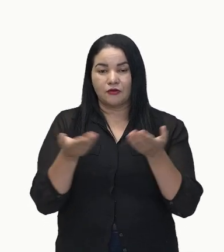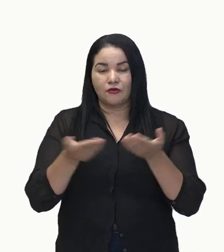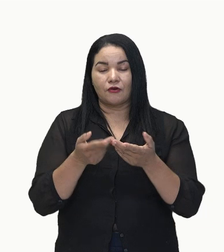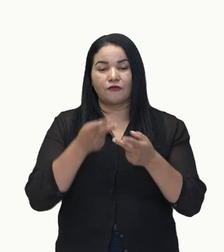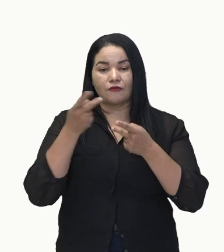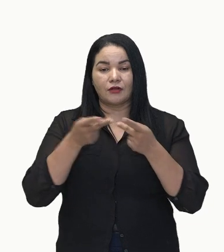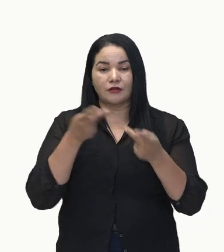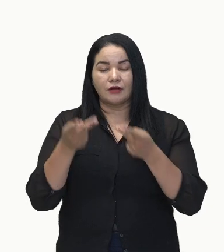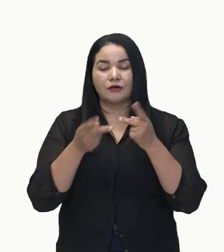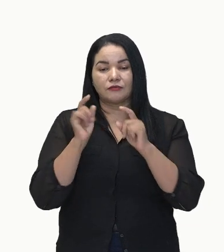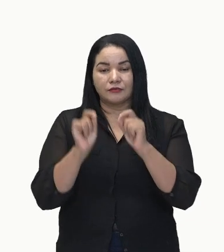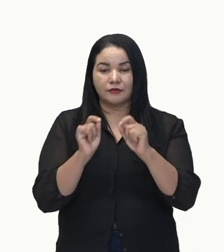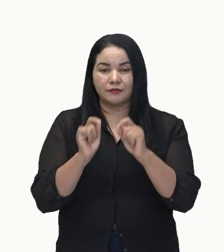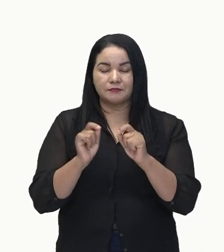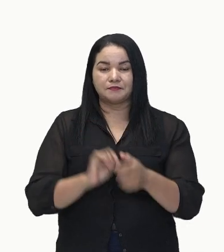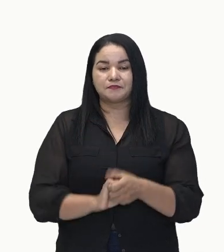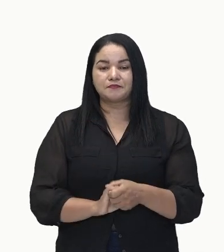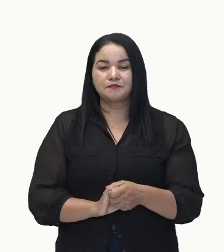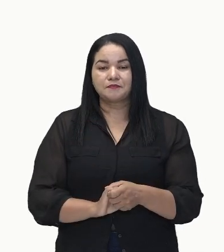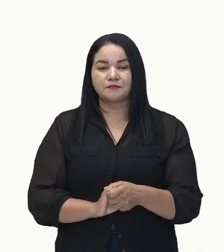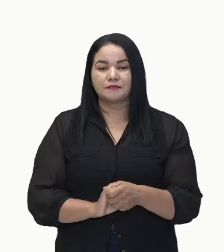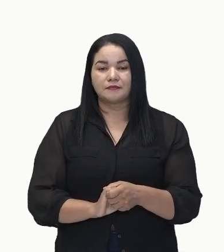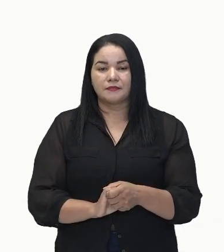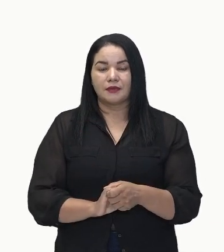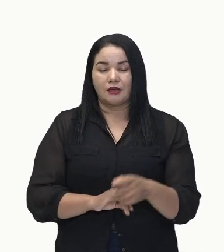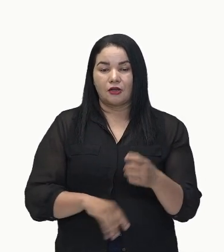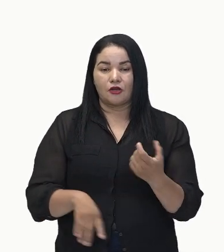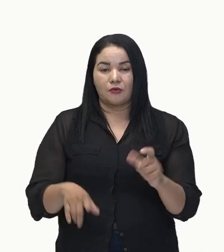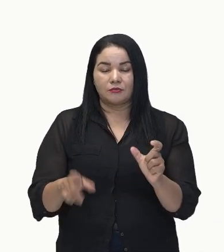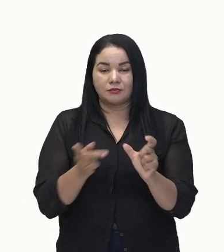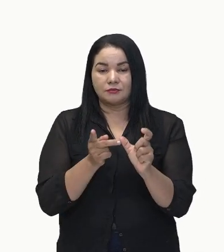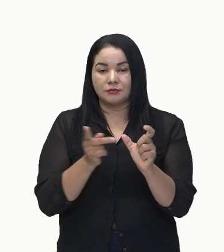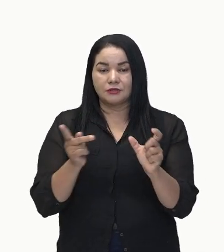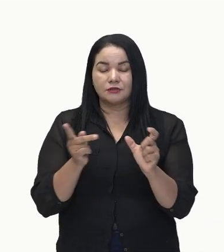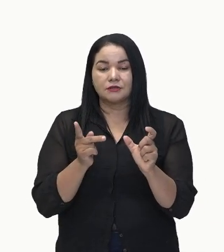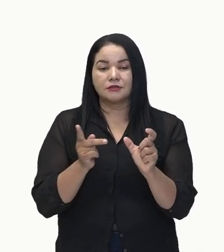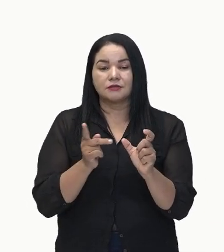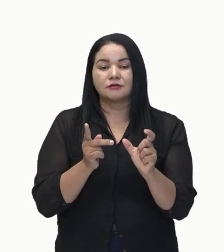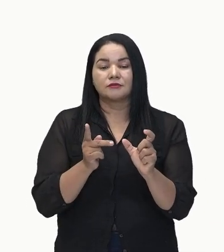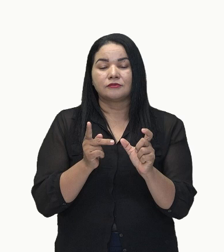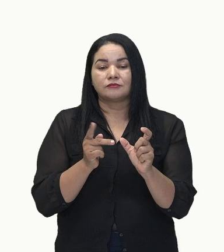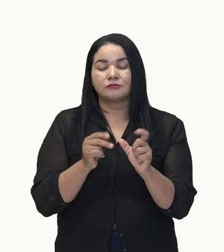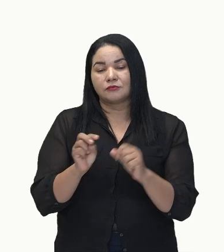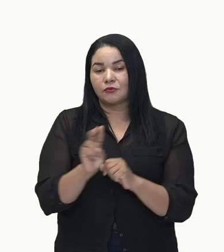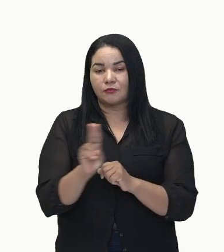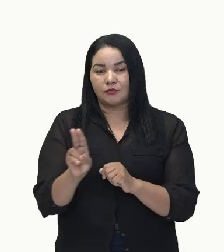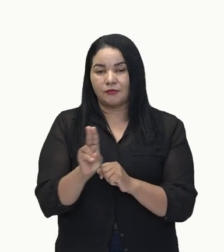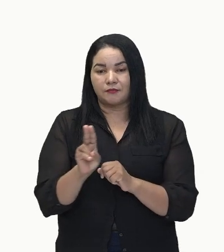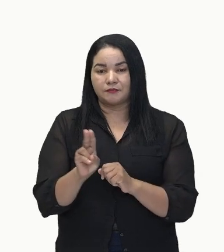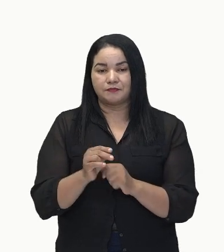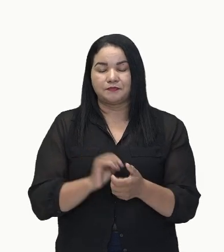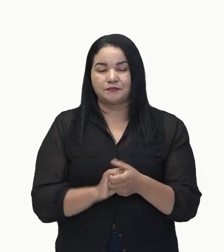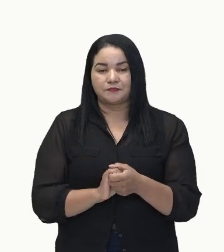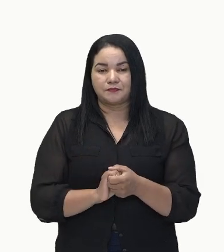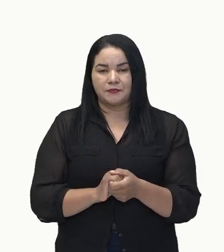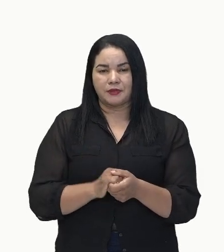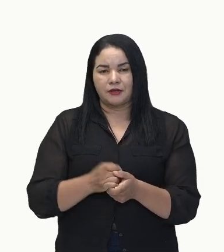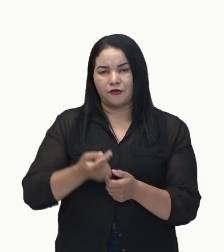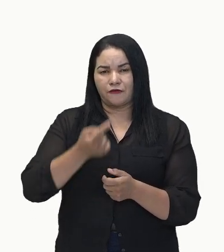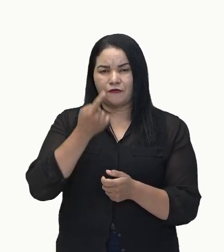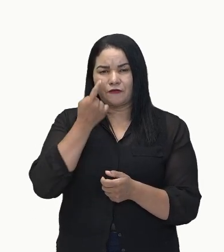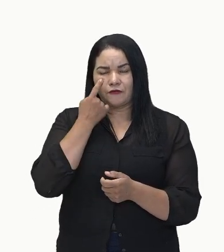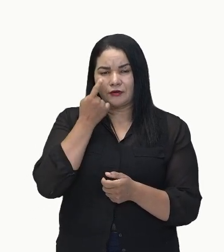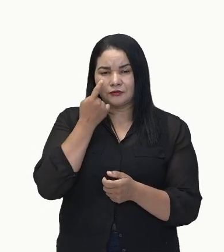sobre o predicado nominal. Predicado nominal. Aqui comigo. Olha só.